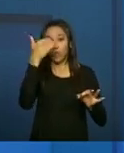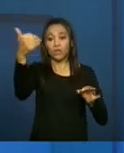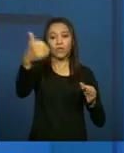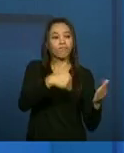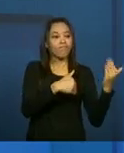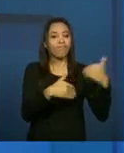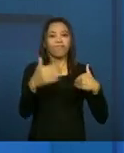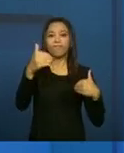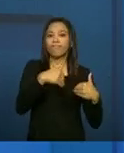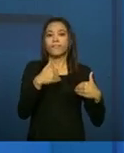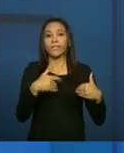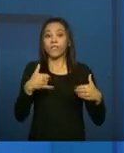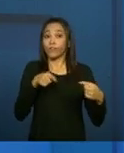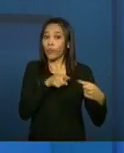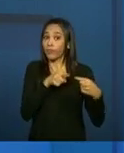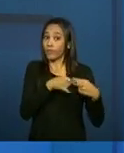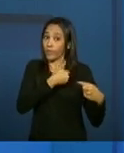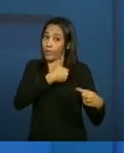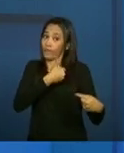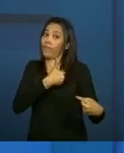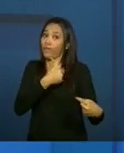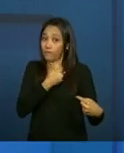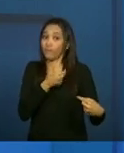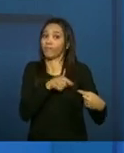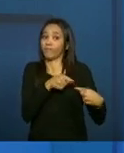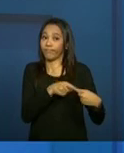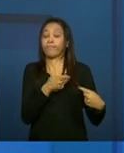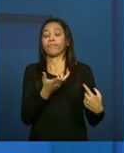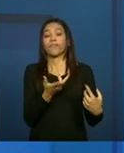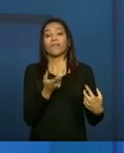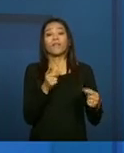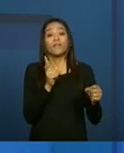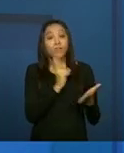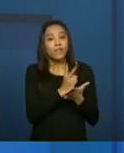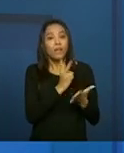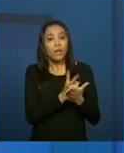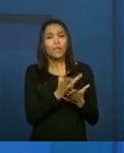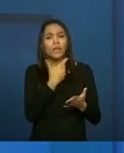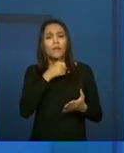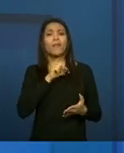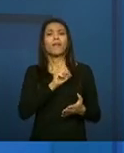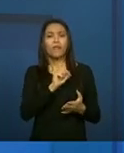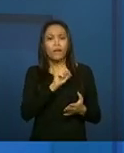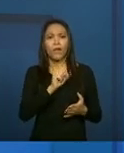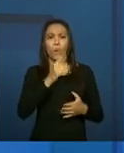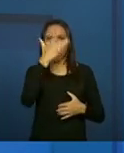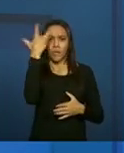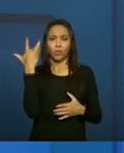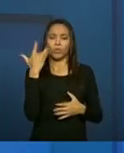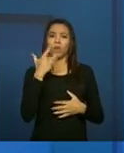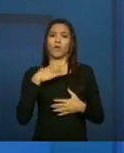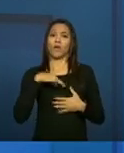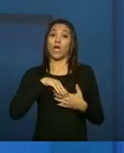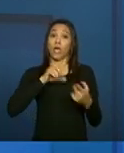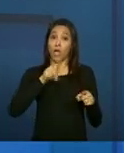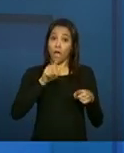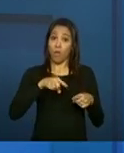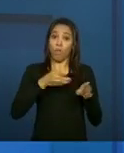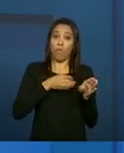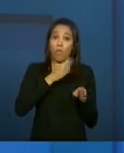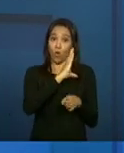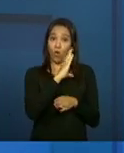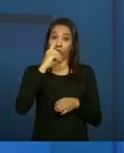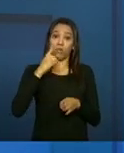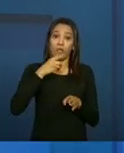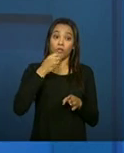acordo com a sua faixa etária ou seu ciclo de vida. E ele é conduzido diretamente pelo orientador social, que é um profissional cujas